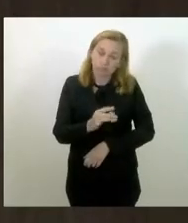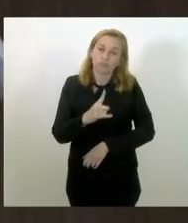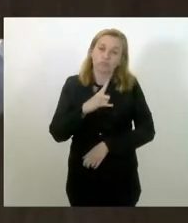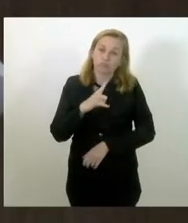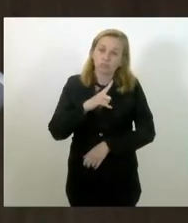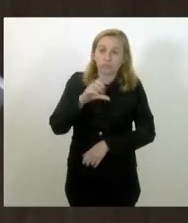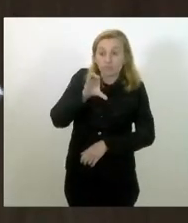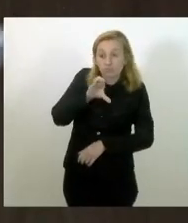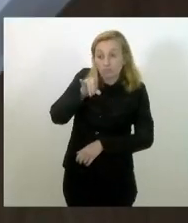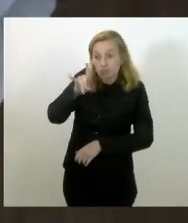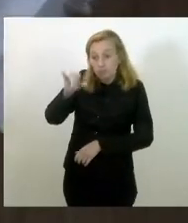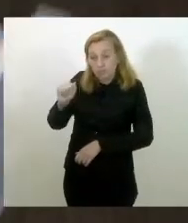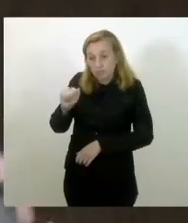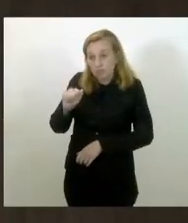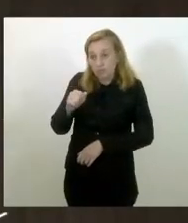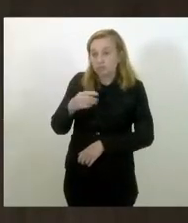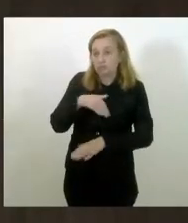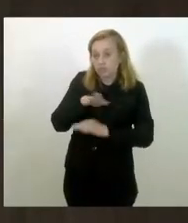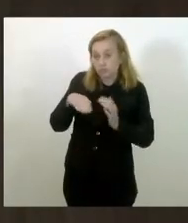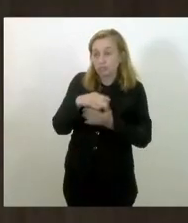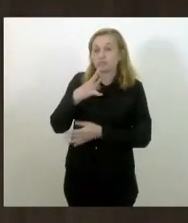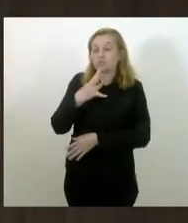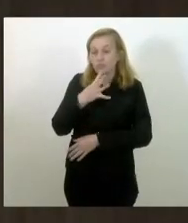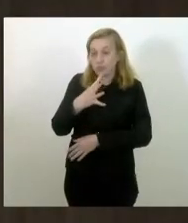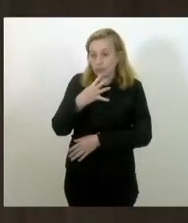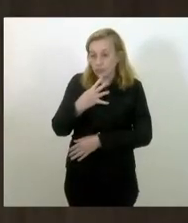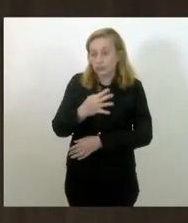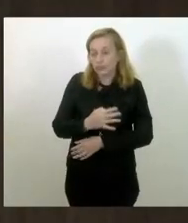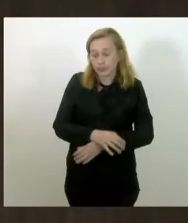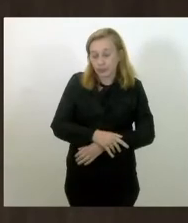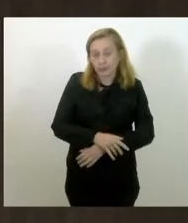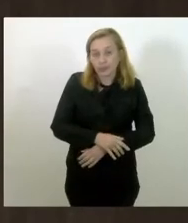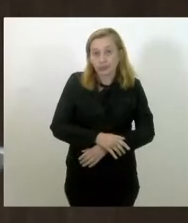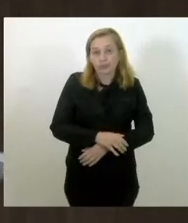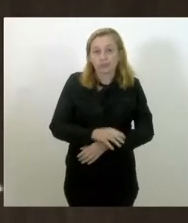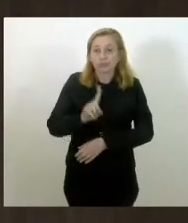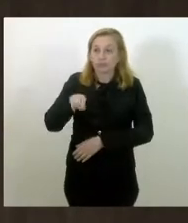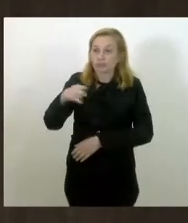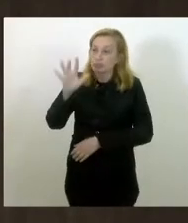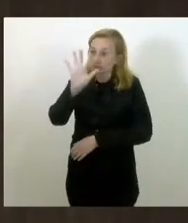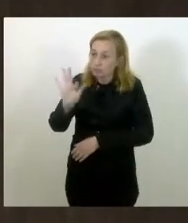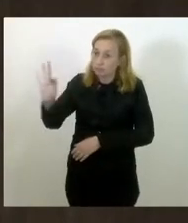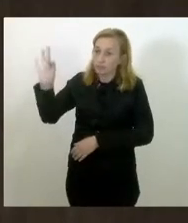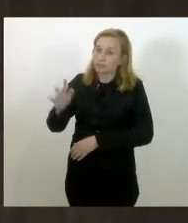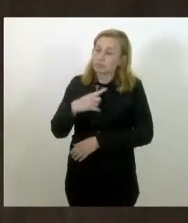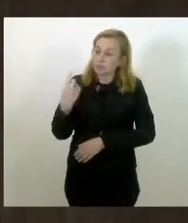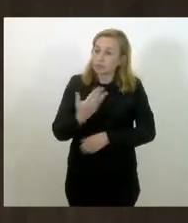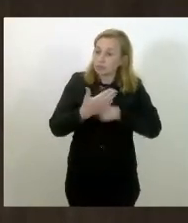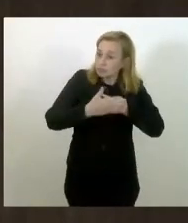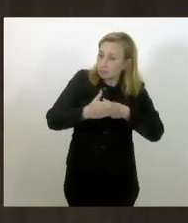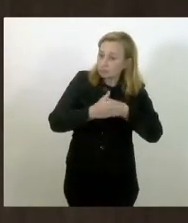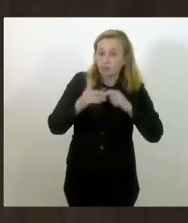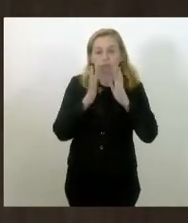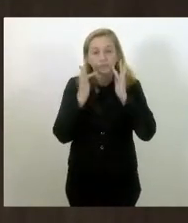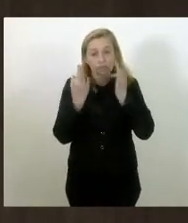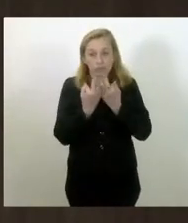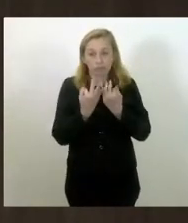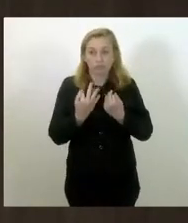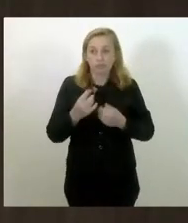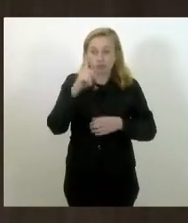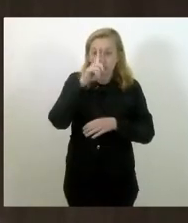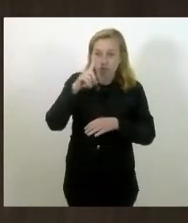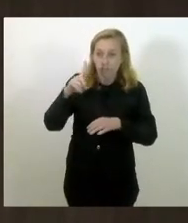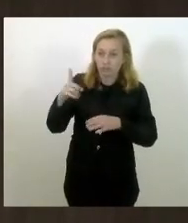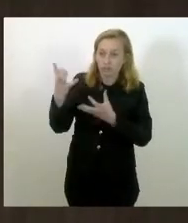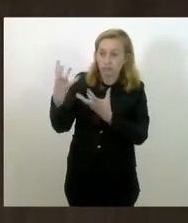a Cida como era conhecida, entre todos e as demais federações, o nosso carinho à família e que Deus a